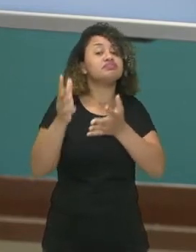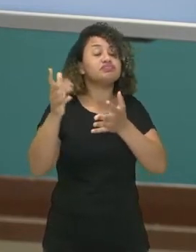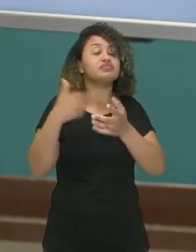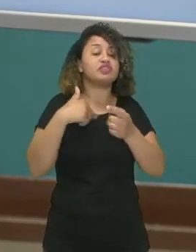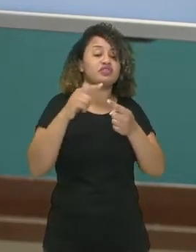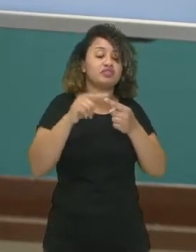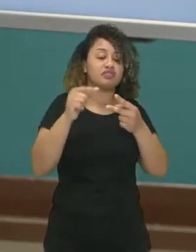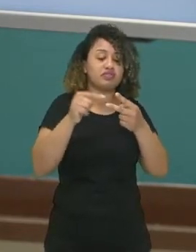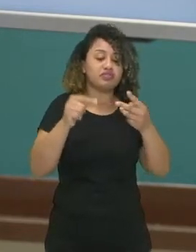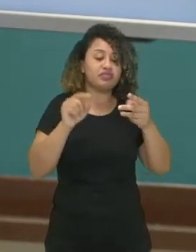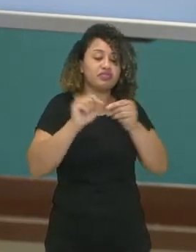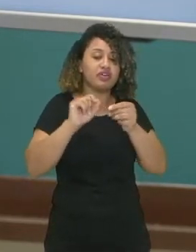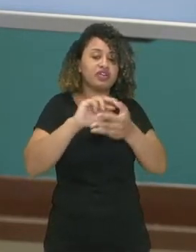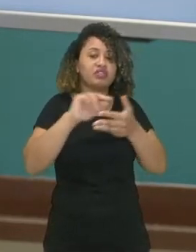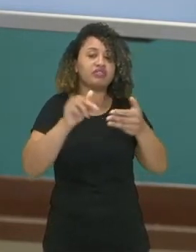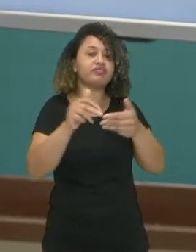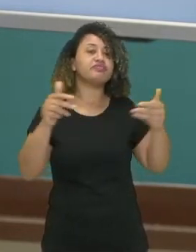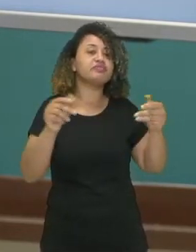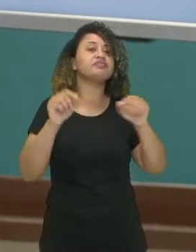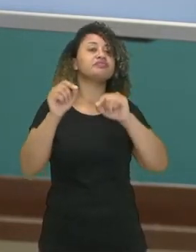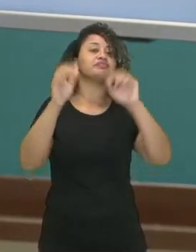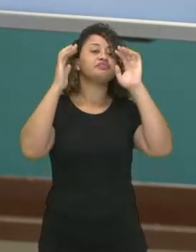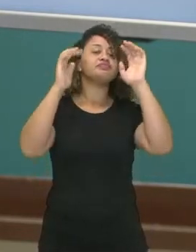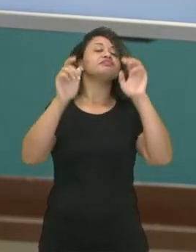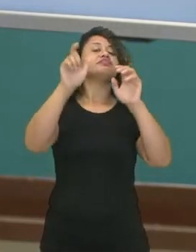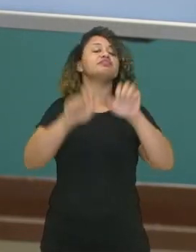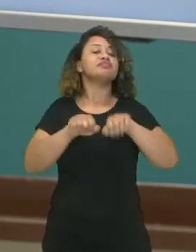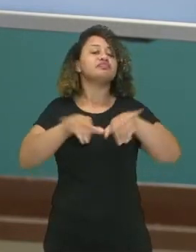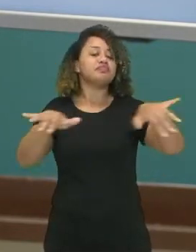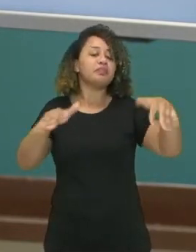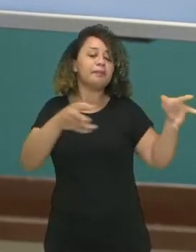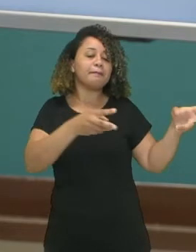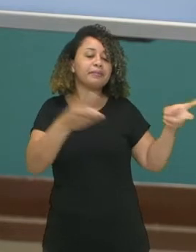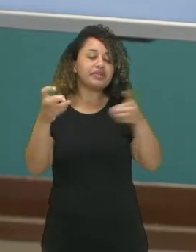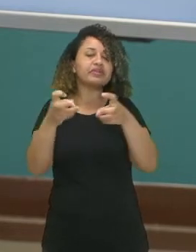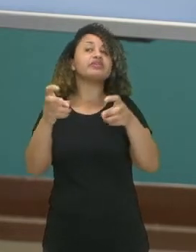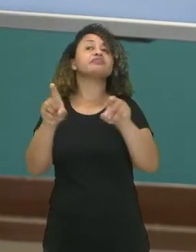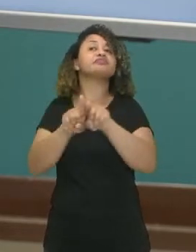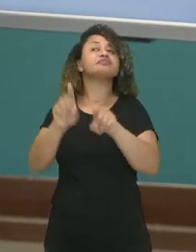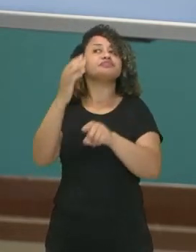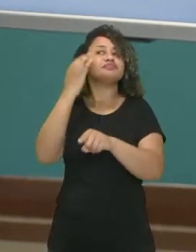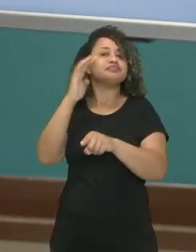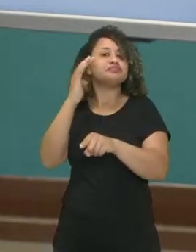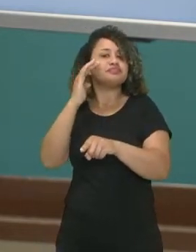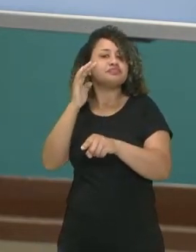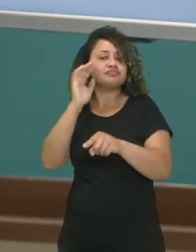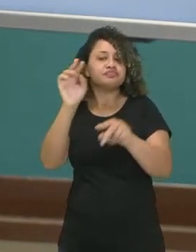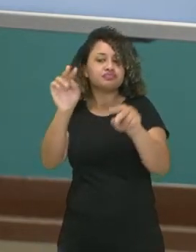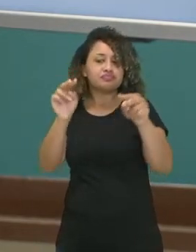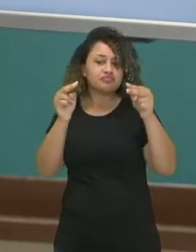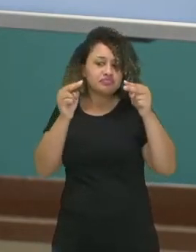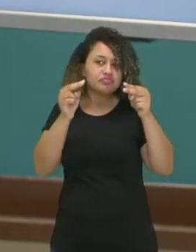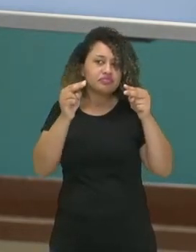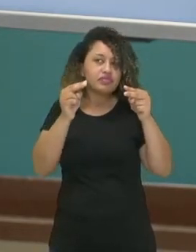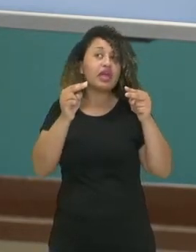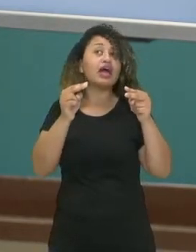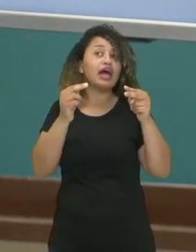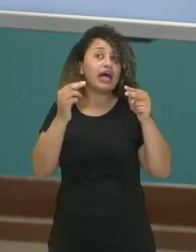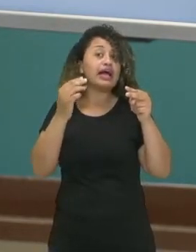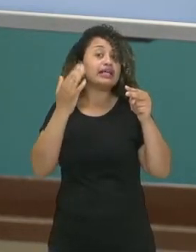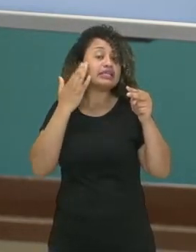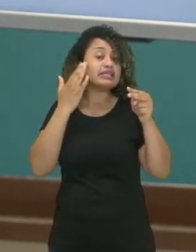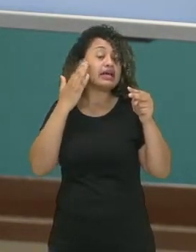O sistema nervoso vai perceber e interpretar. E aí você vai me ver, me ouvir,